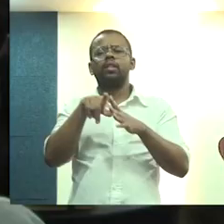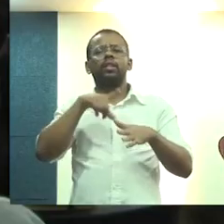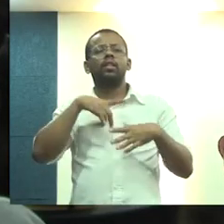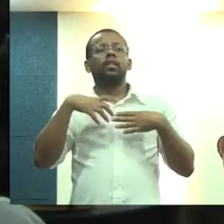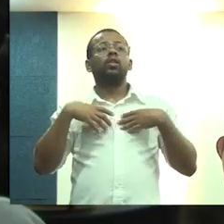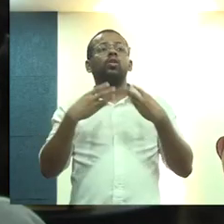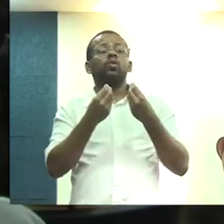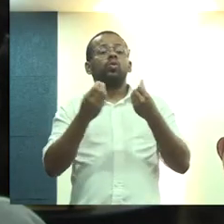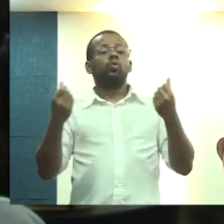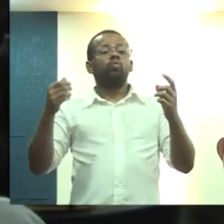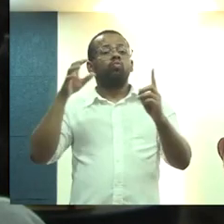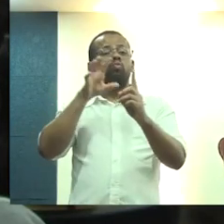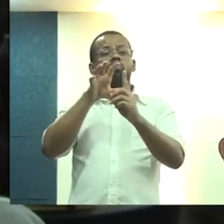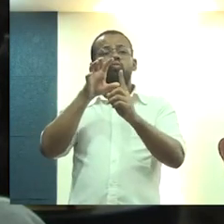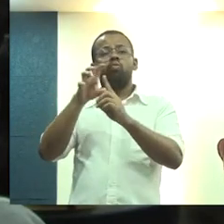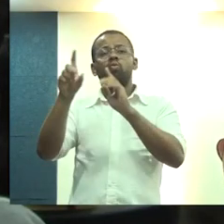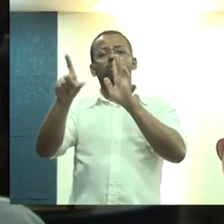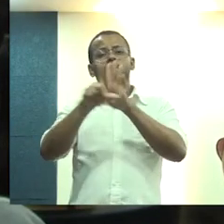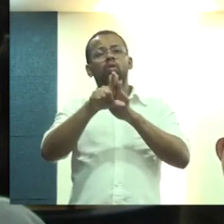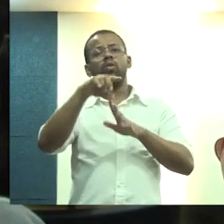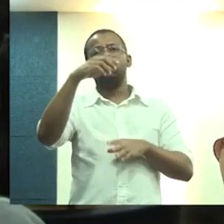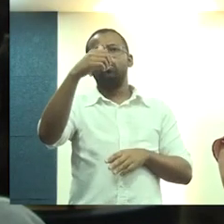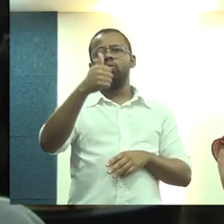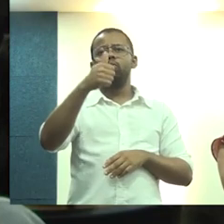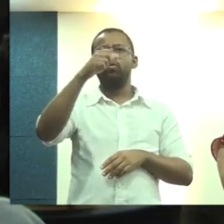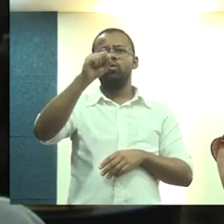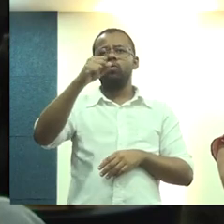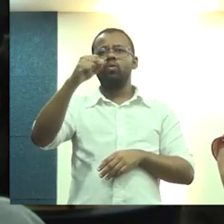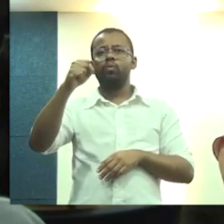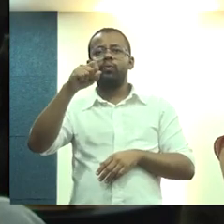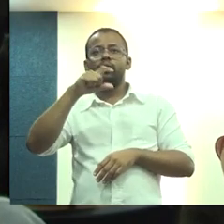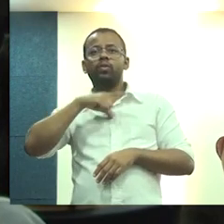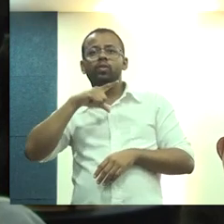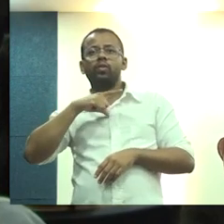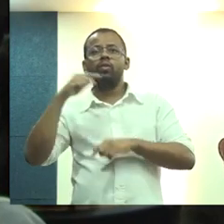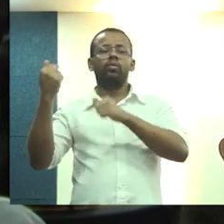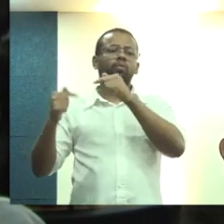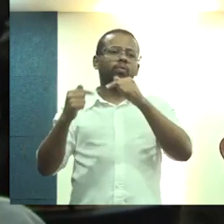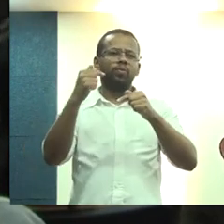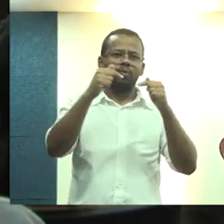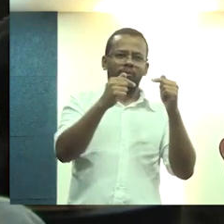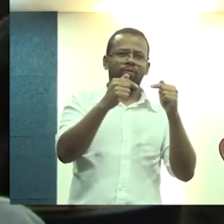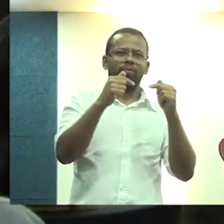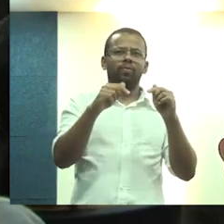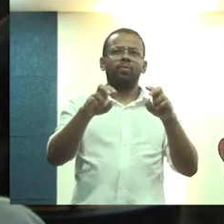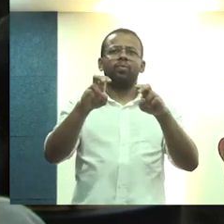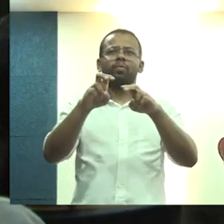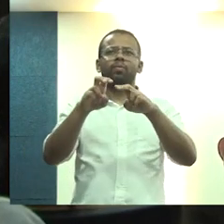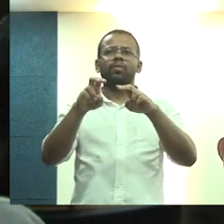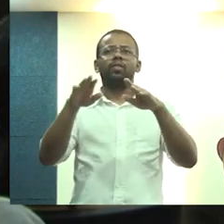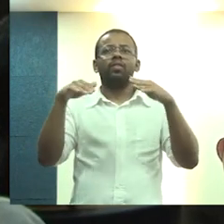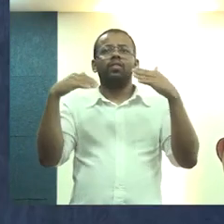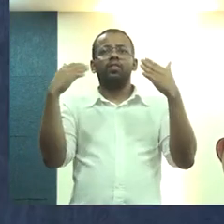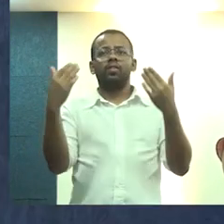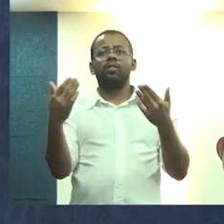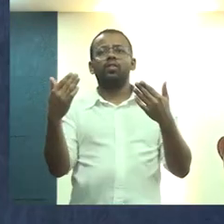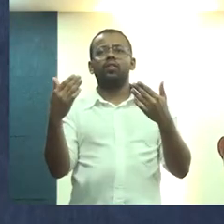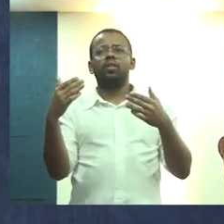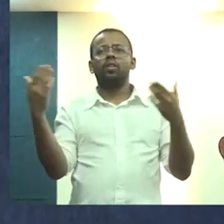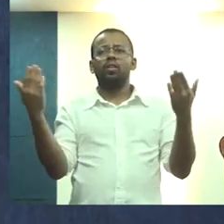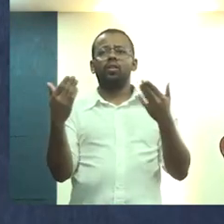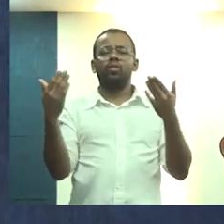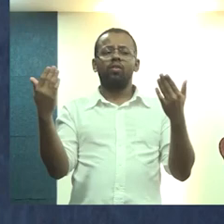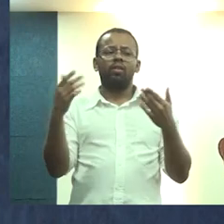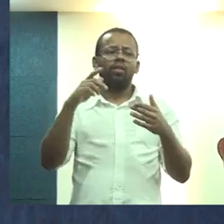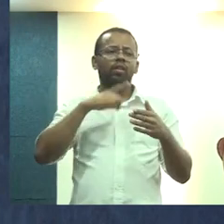para sensibilizar e fomentar a questão da lei 1188, a lei de Atis, para que ela vire política pública. Então, estão